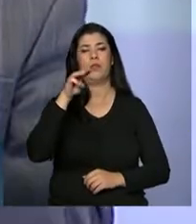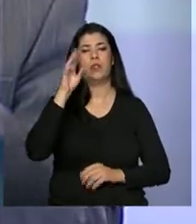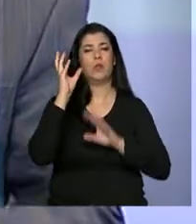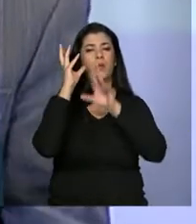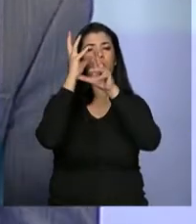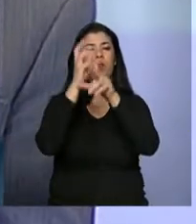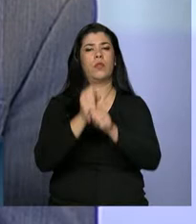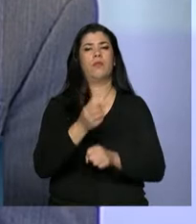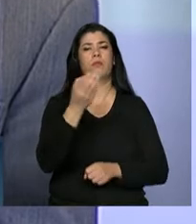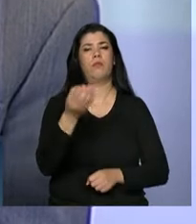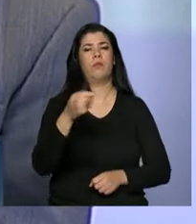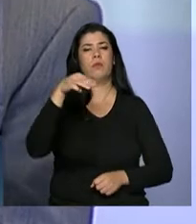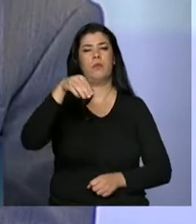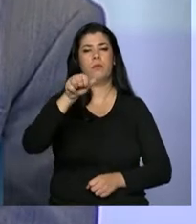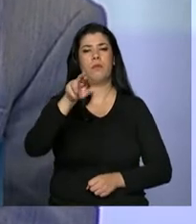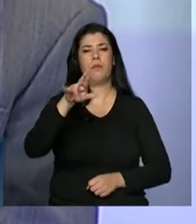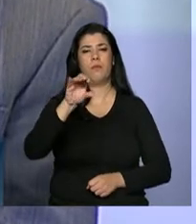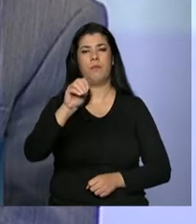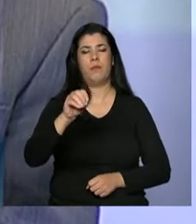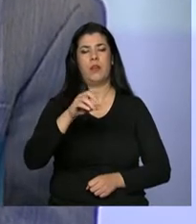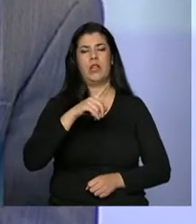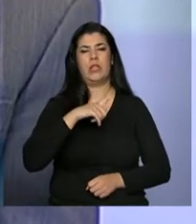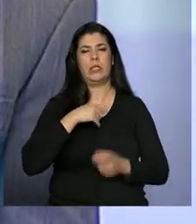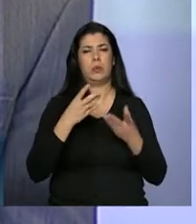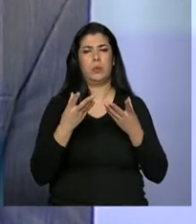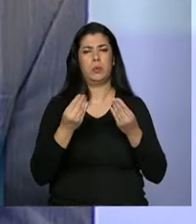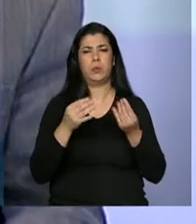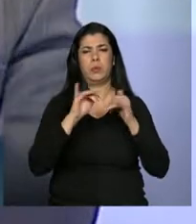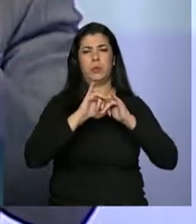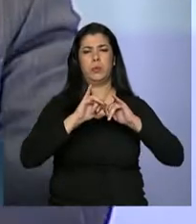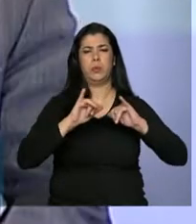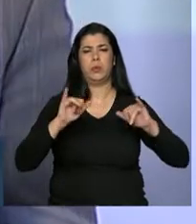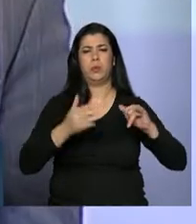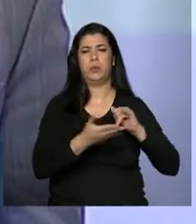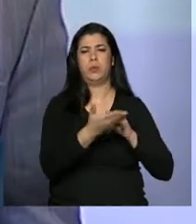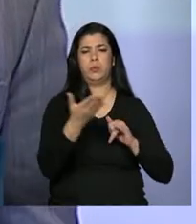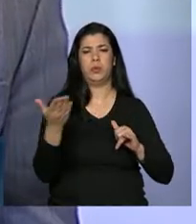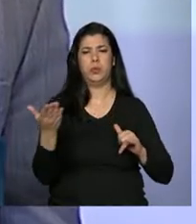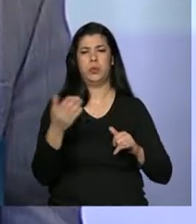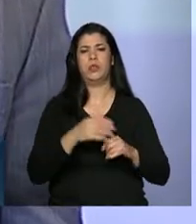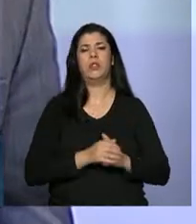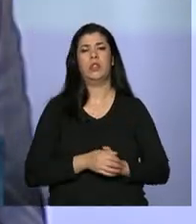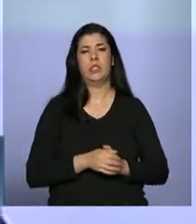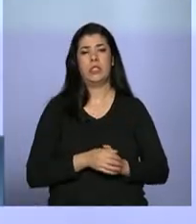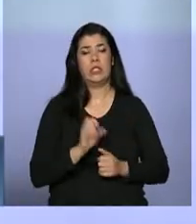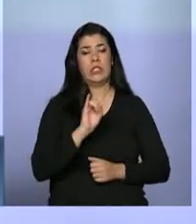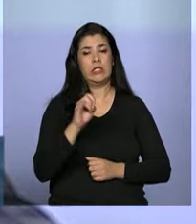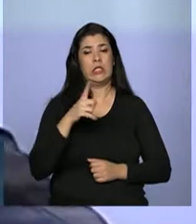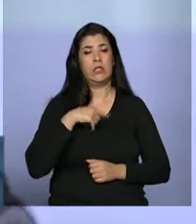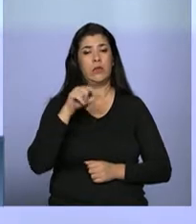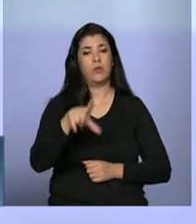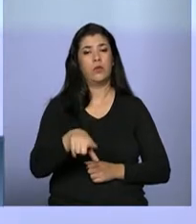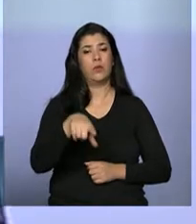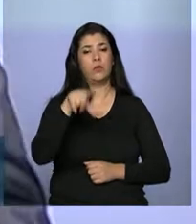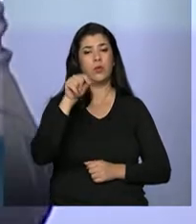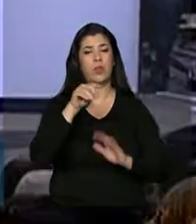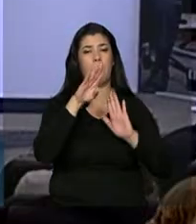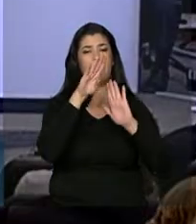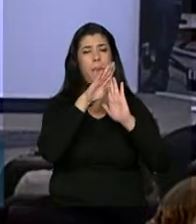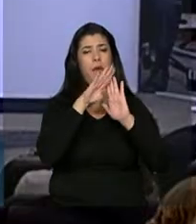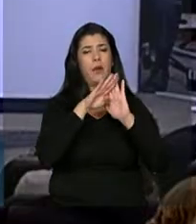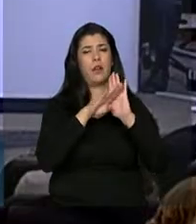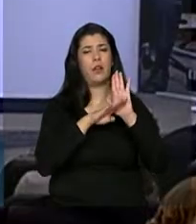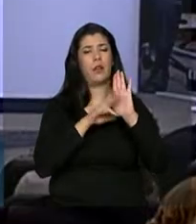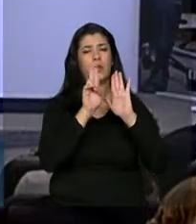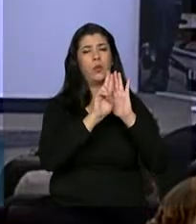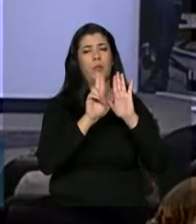todos os auditores e auditoras que estão aqui e são muitos e se eu fosse citar ministro os